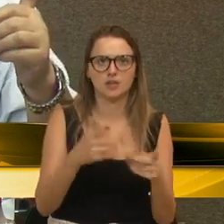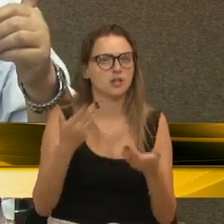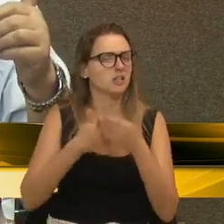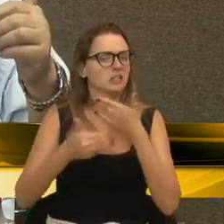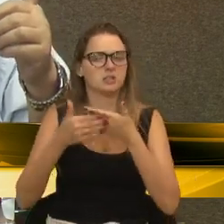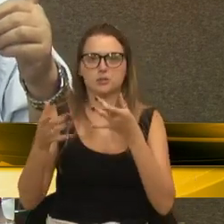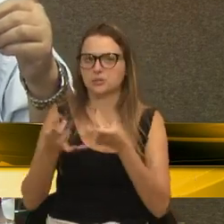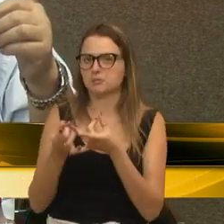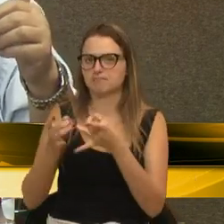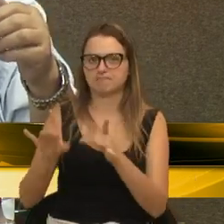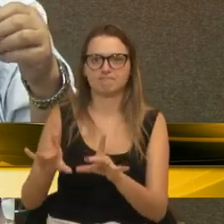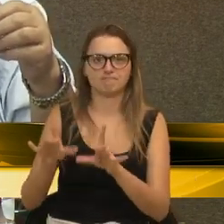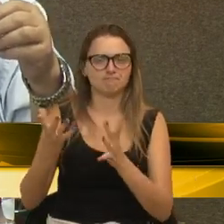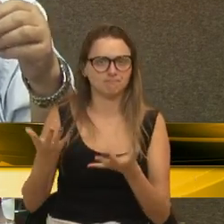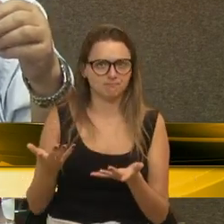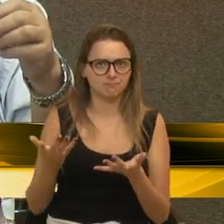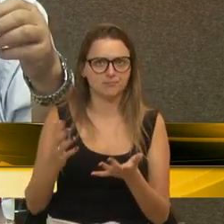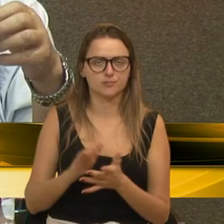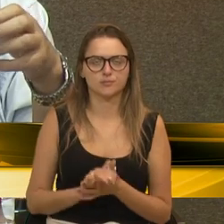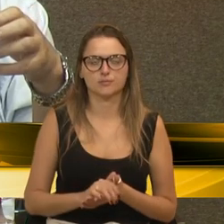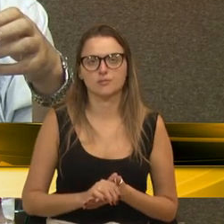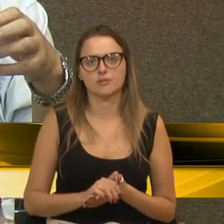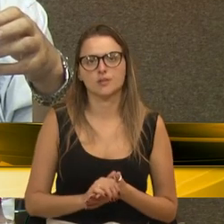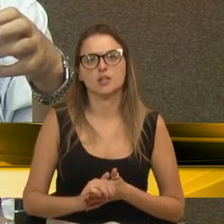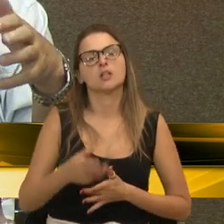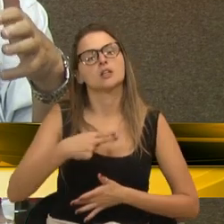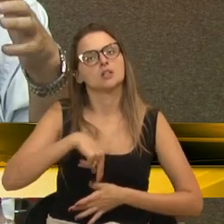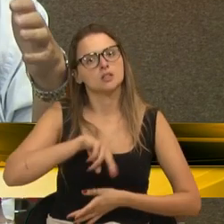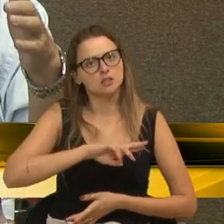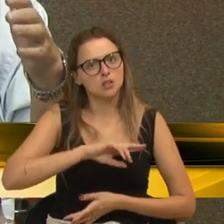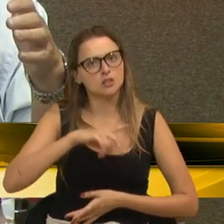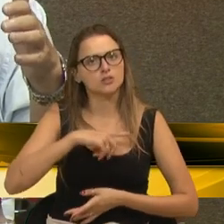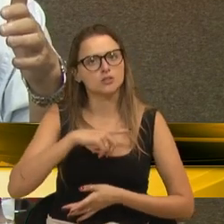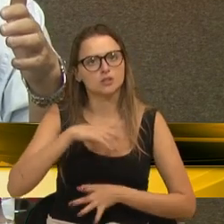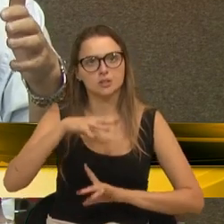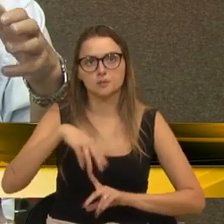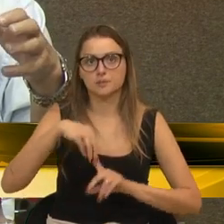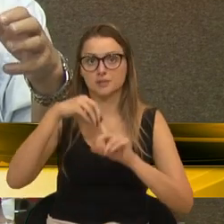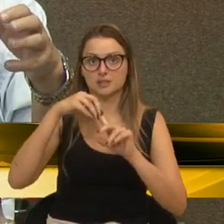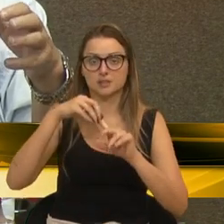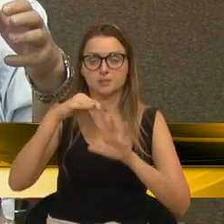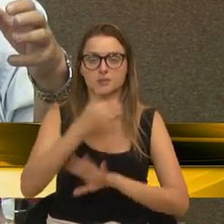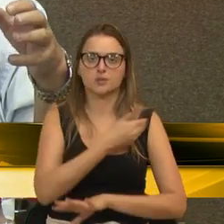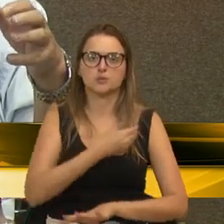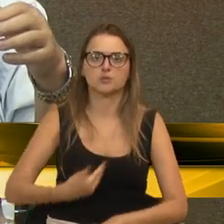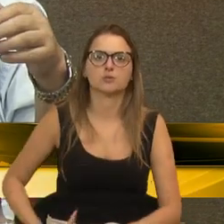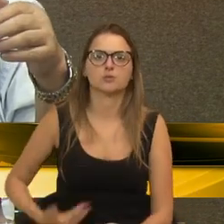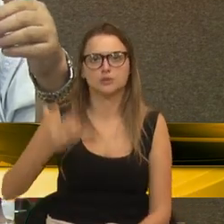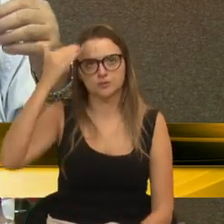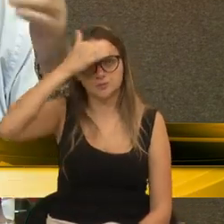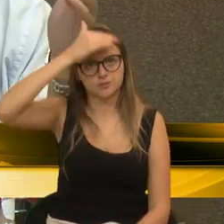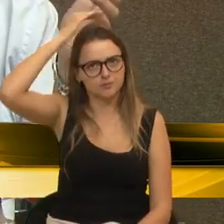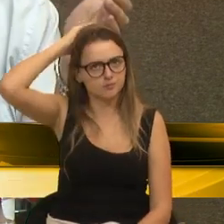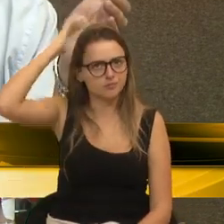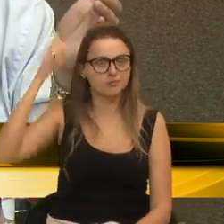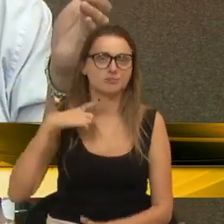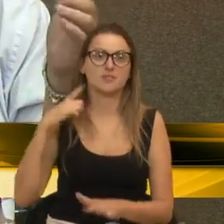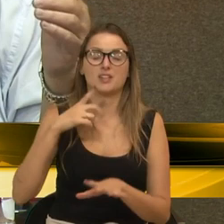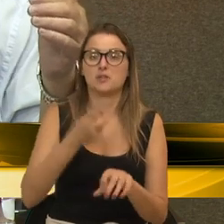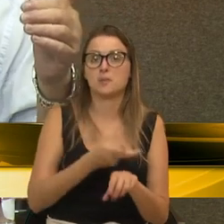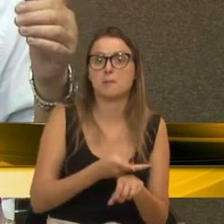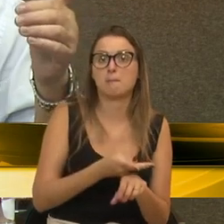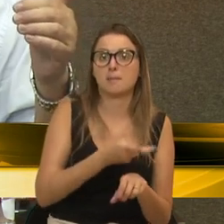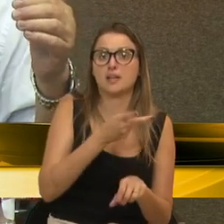abandonado. Então, de fato, nós tínhamos ali, principalmente no governo Alceu, o governo Alceu recebeu prêmios